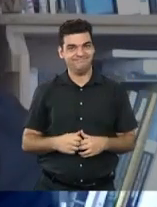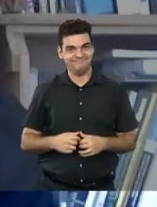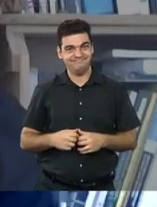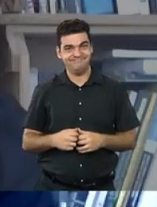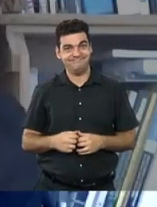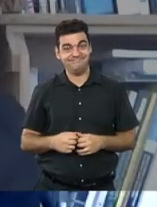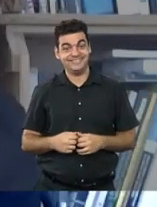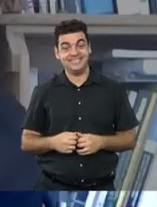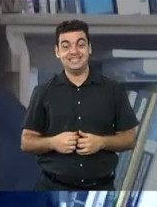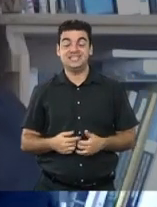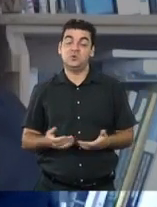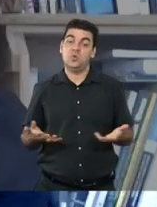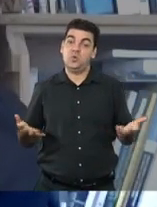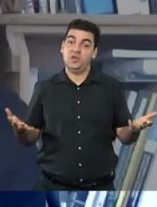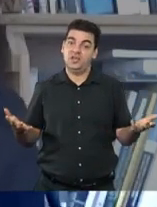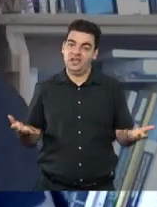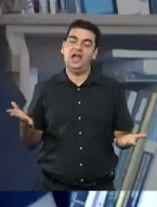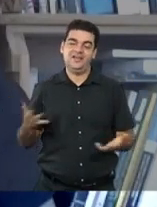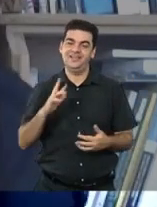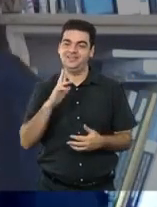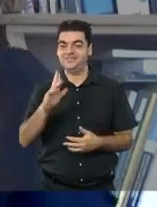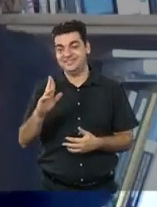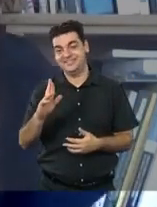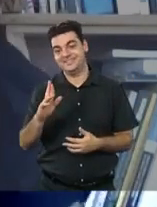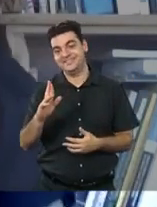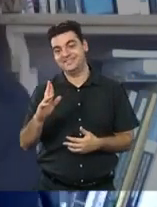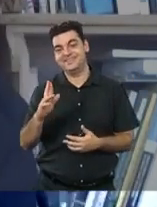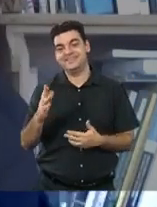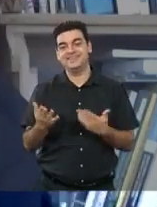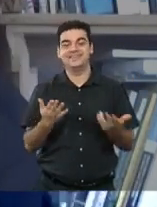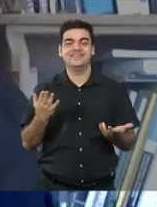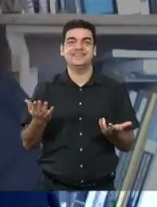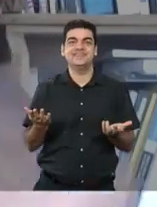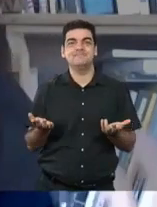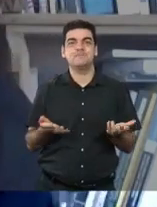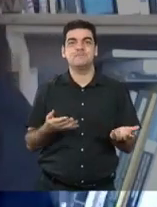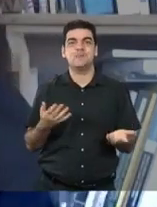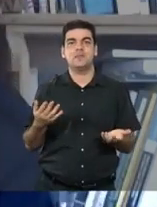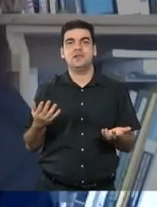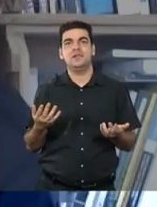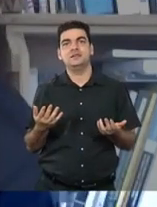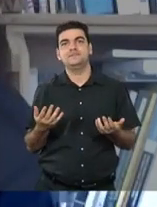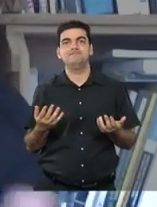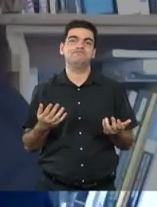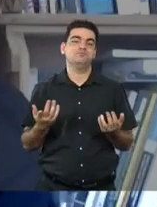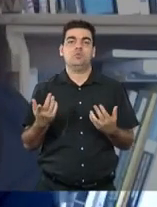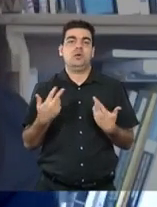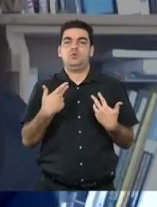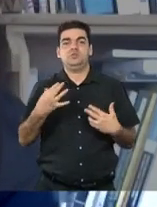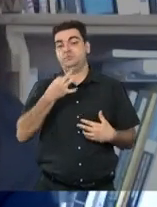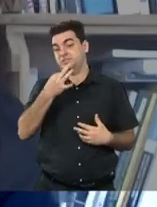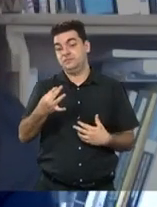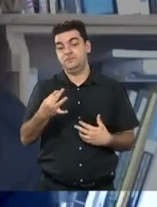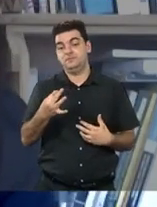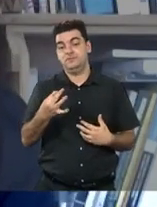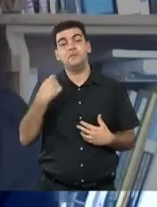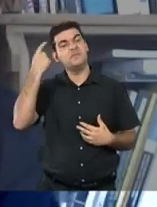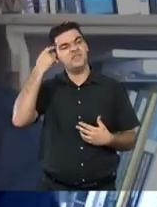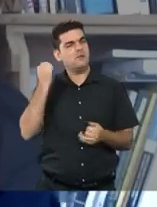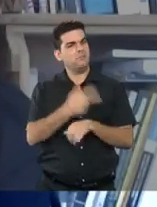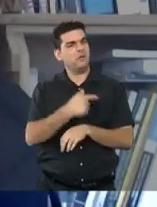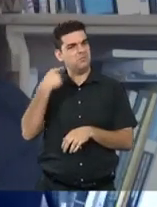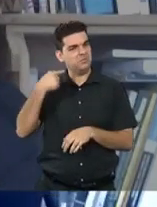que... aí, respondendo... Como eu disse, não foi uma questão de opção, mas destino está na política.